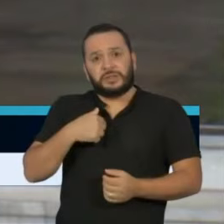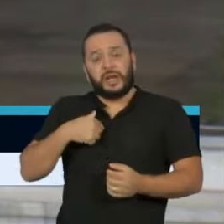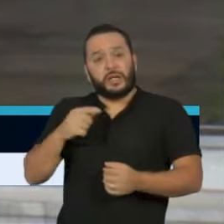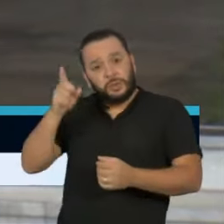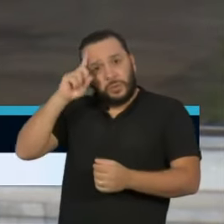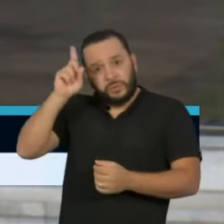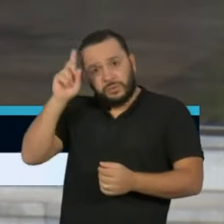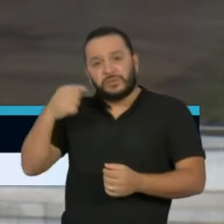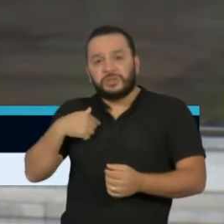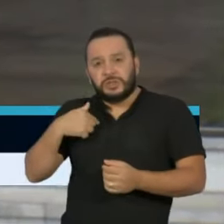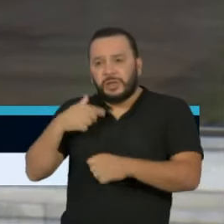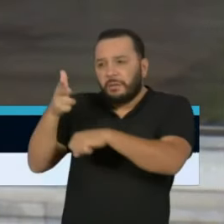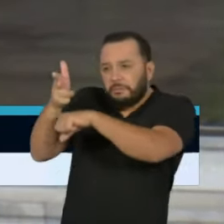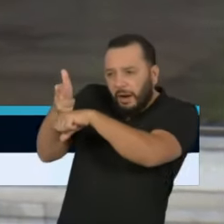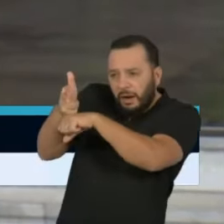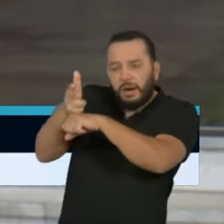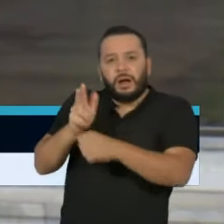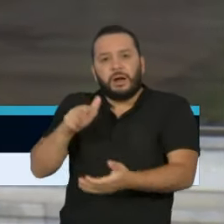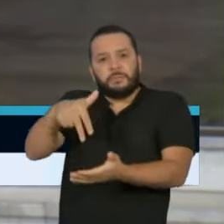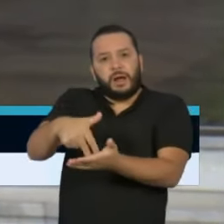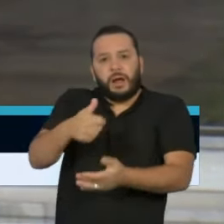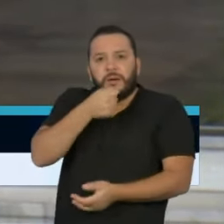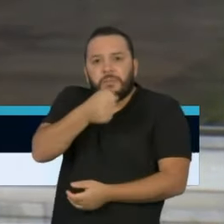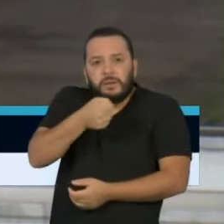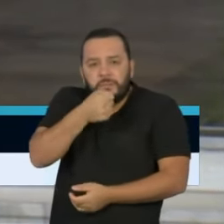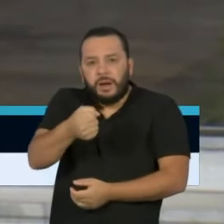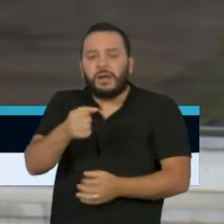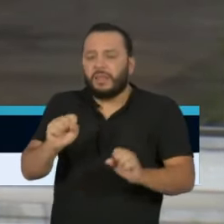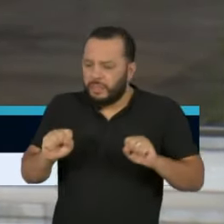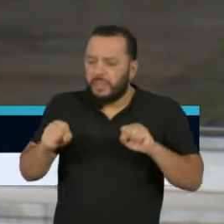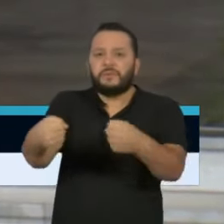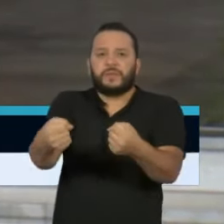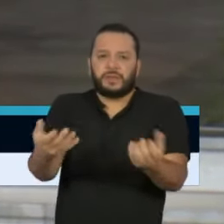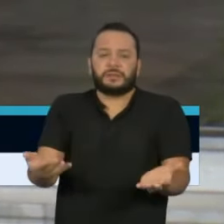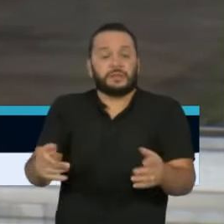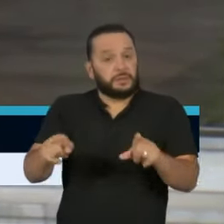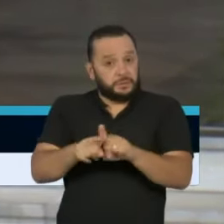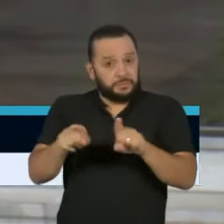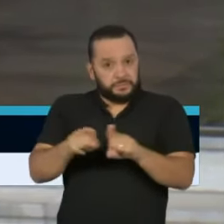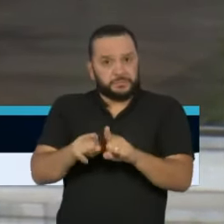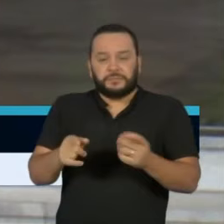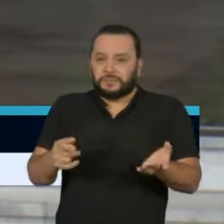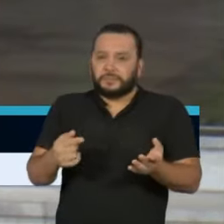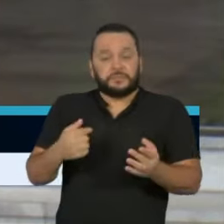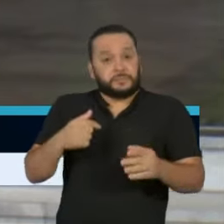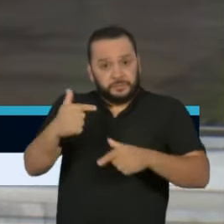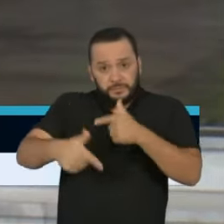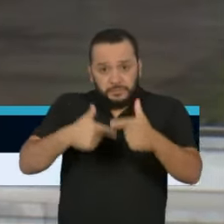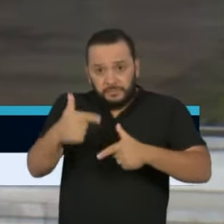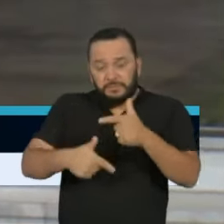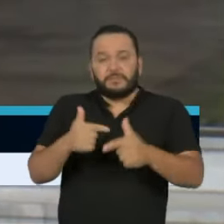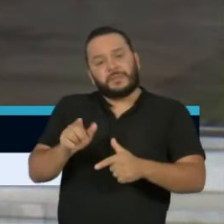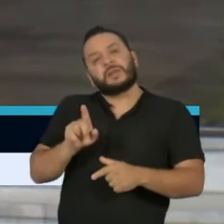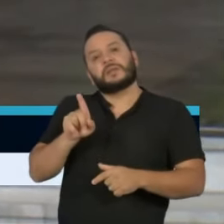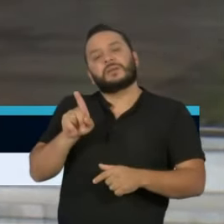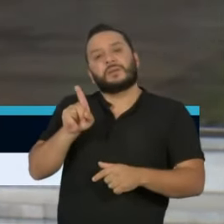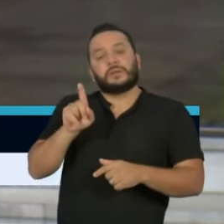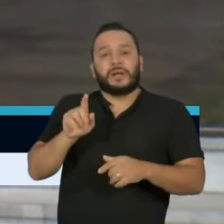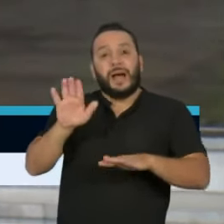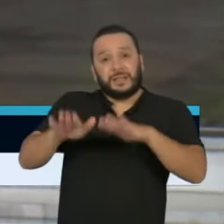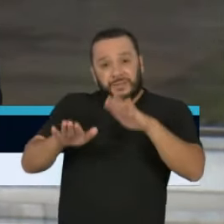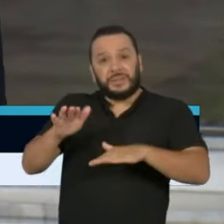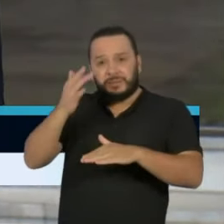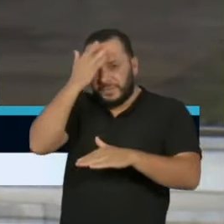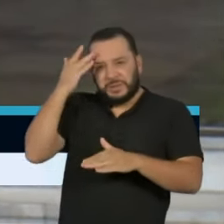diariamente nesta defesa, aos que se expõem nos estúdios também, porque sei, Bruno Covas, que também recebem ameaças